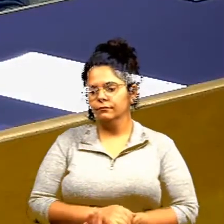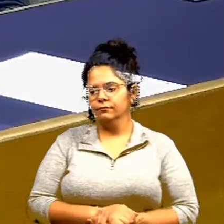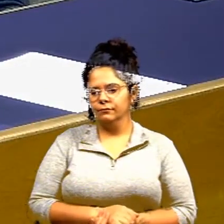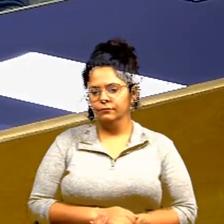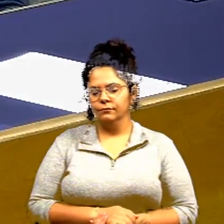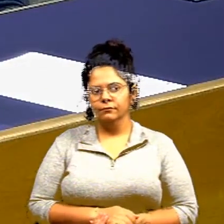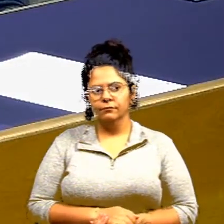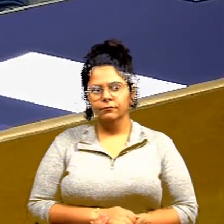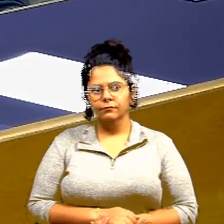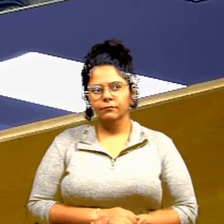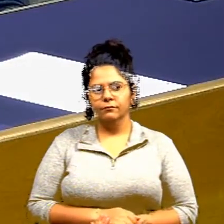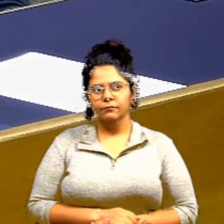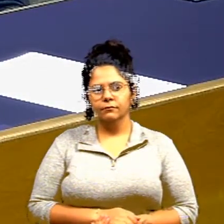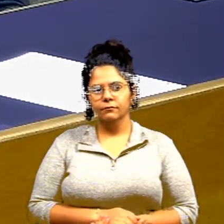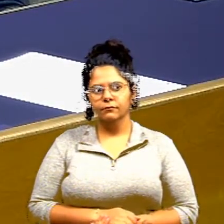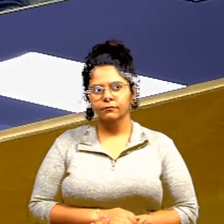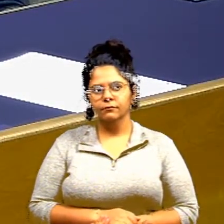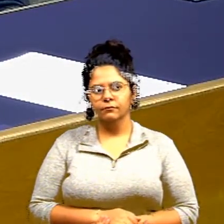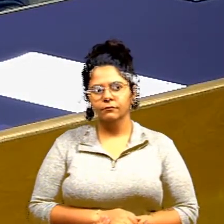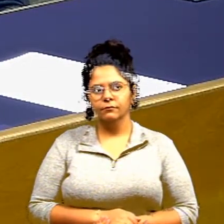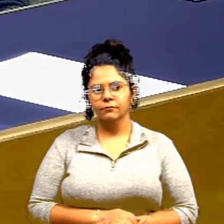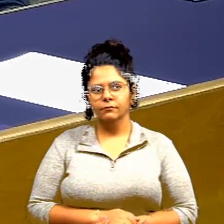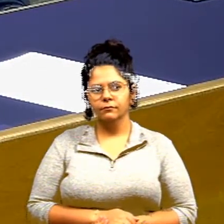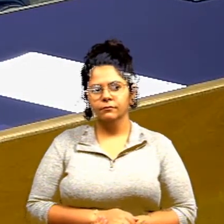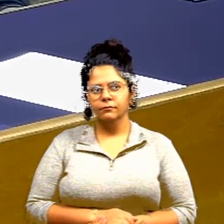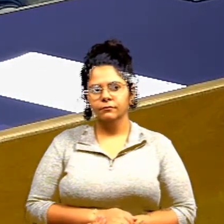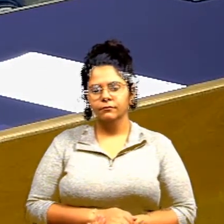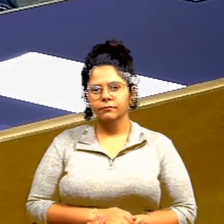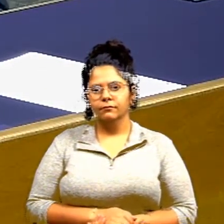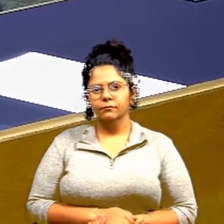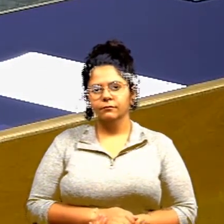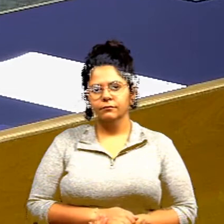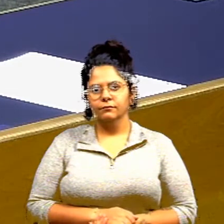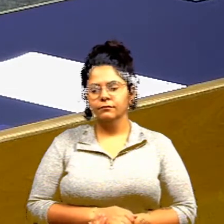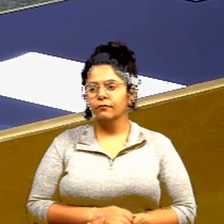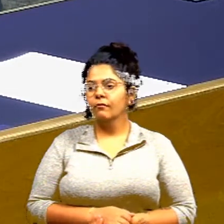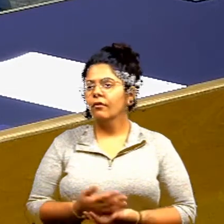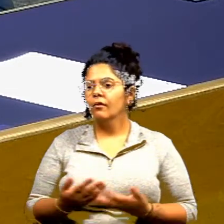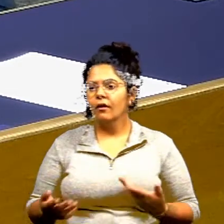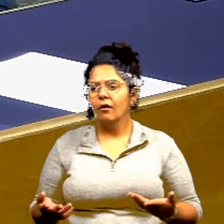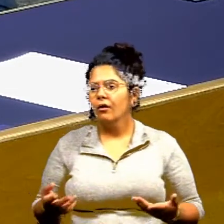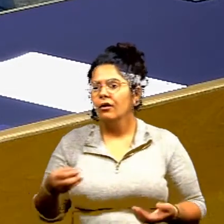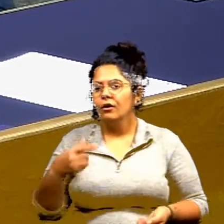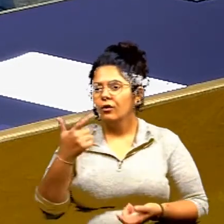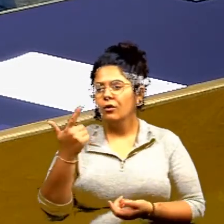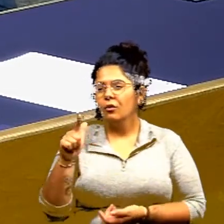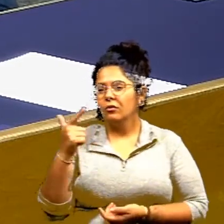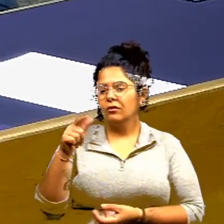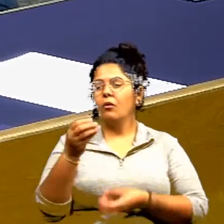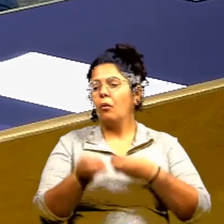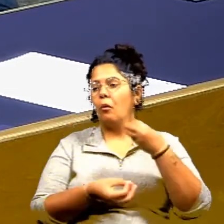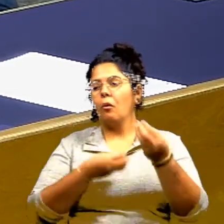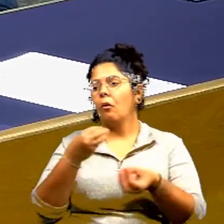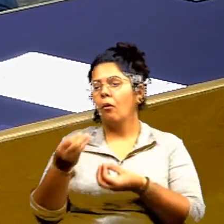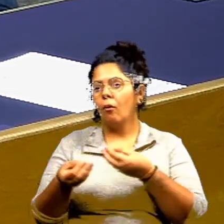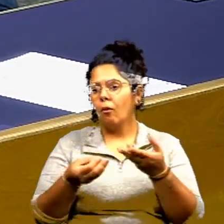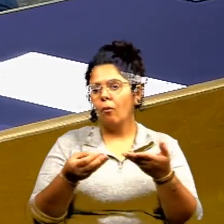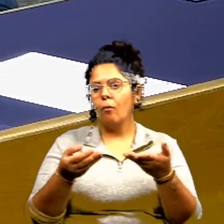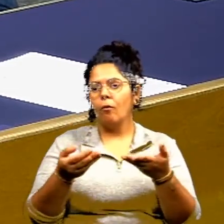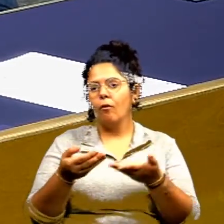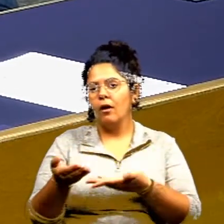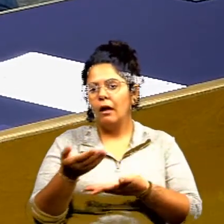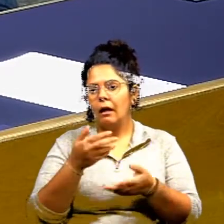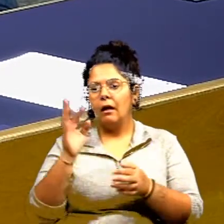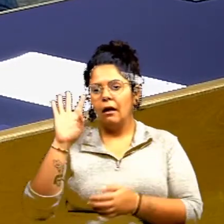eu acho que existem questões pontuais em que não tem como ser atendidas no momento